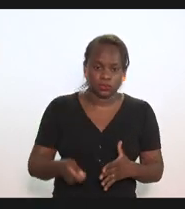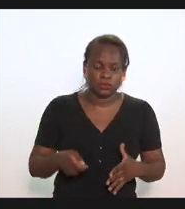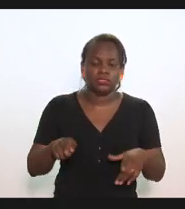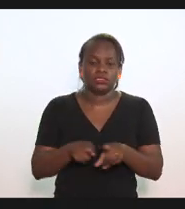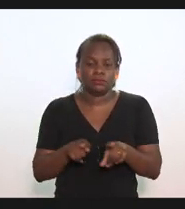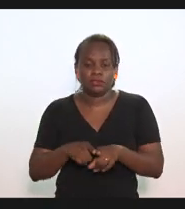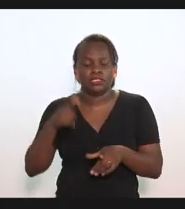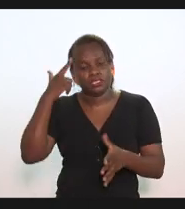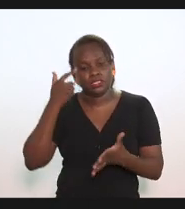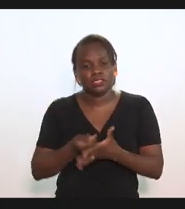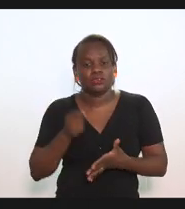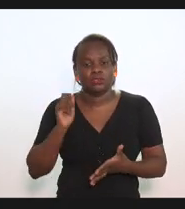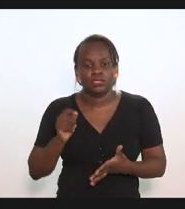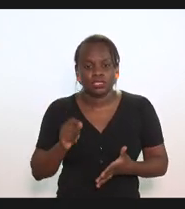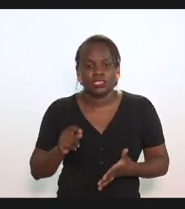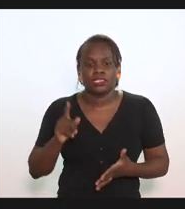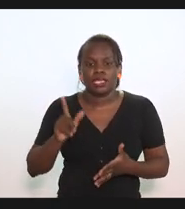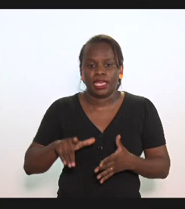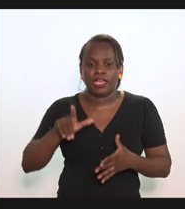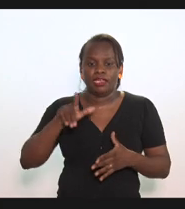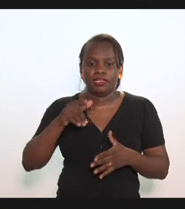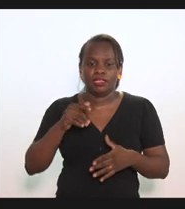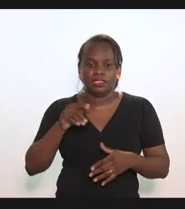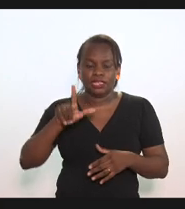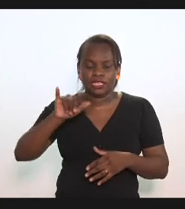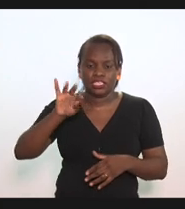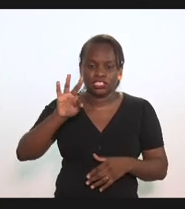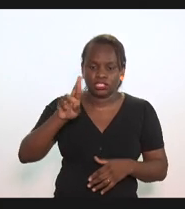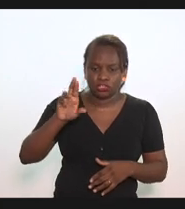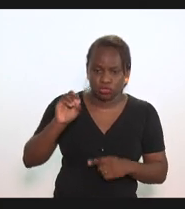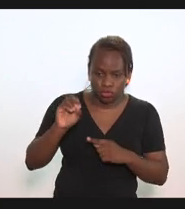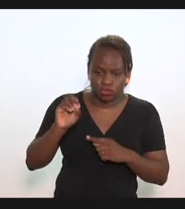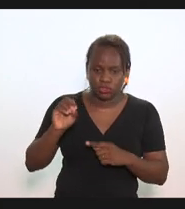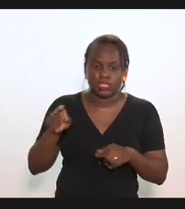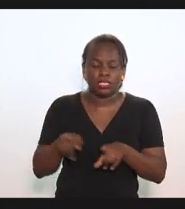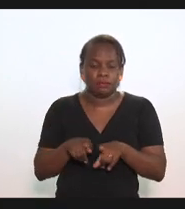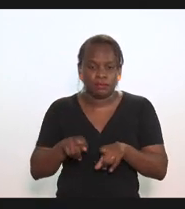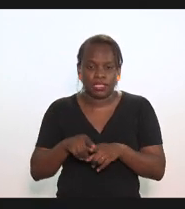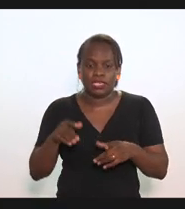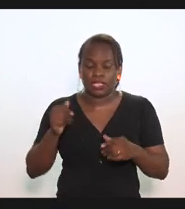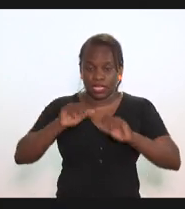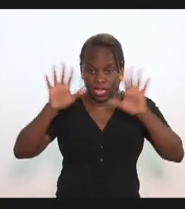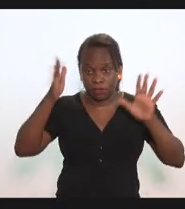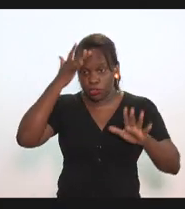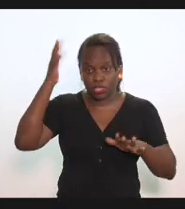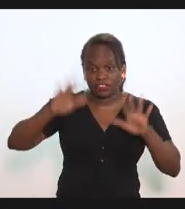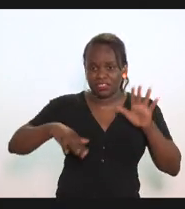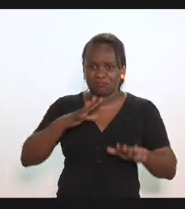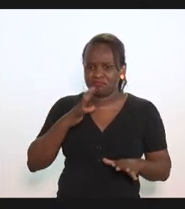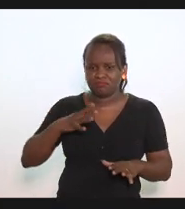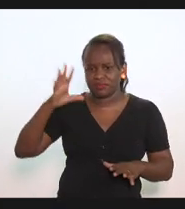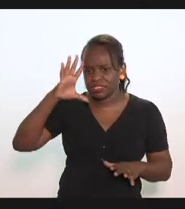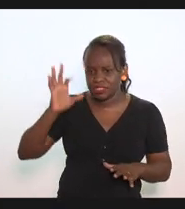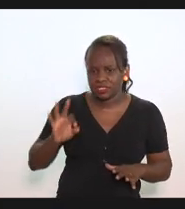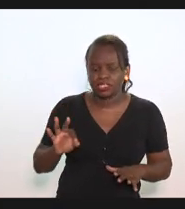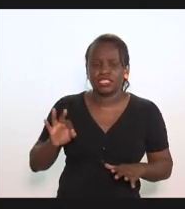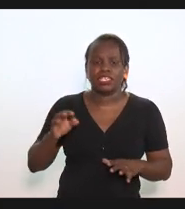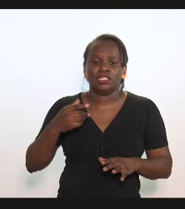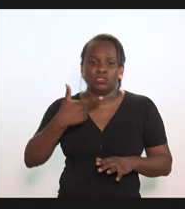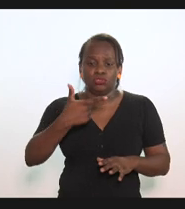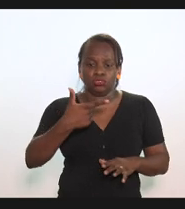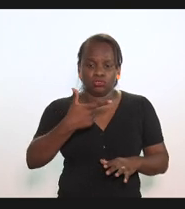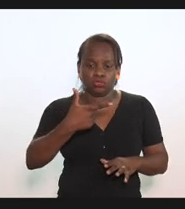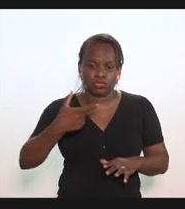ficou definido que seria pela litragem deixando claro também para os leigos que nos ouvem que 200